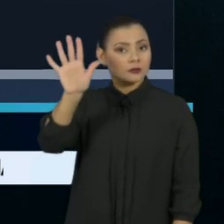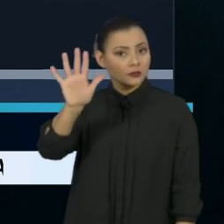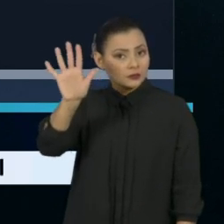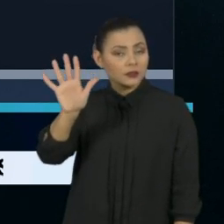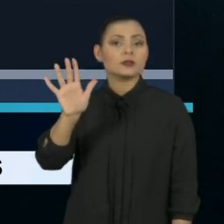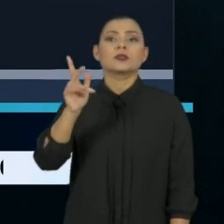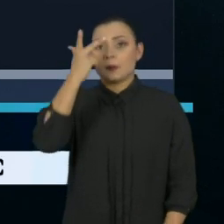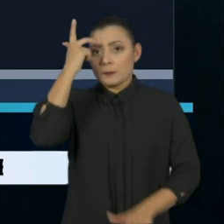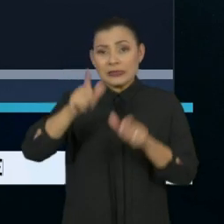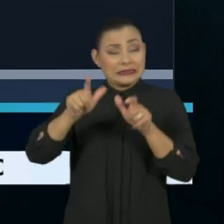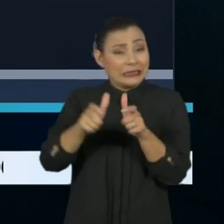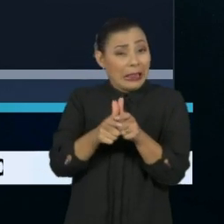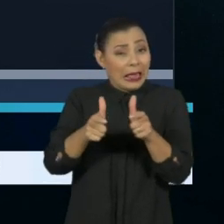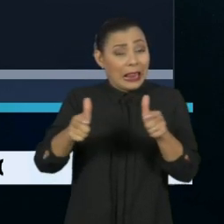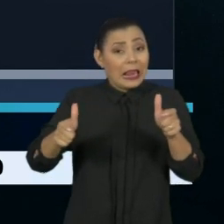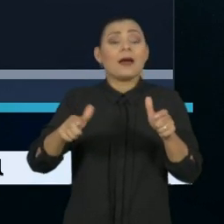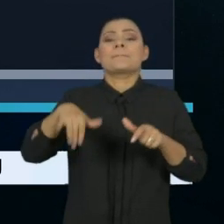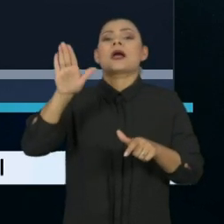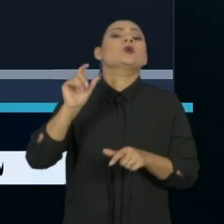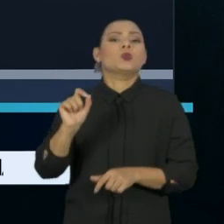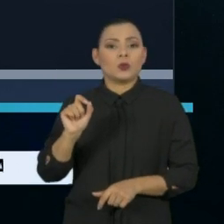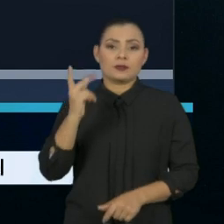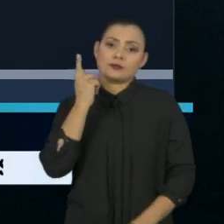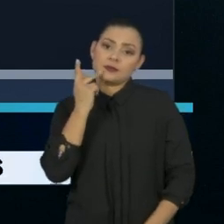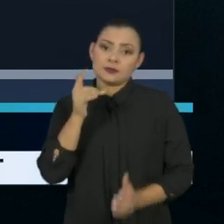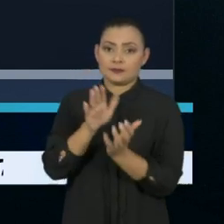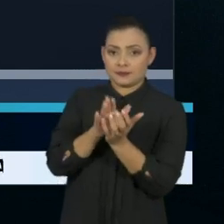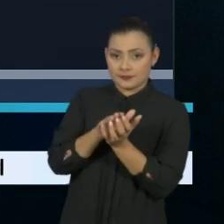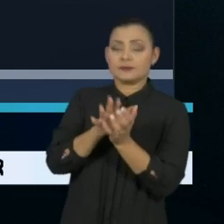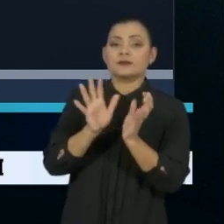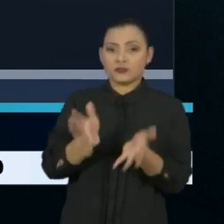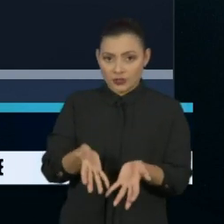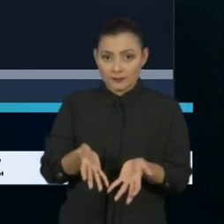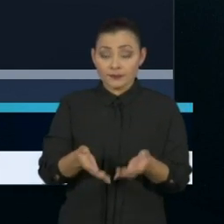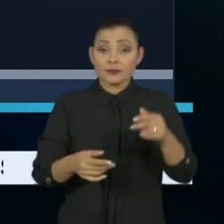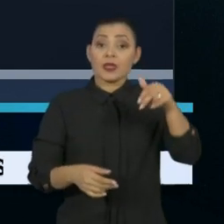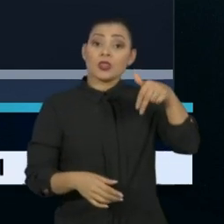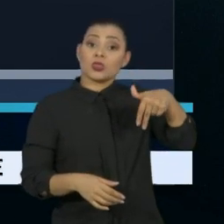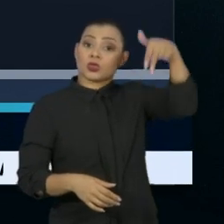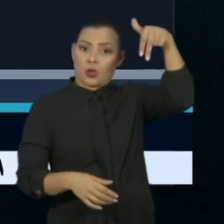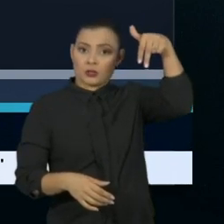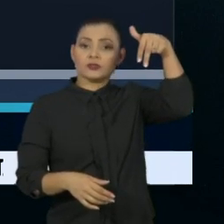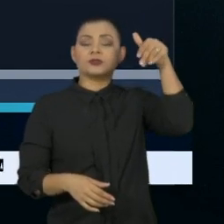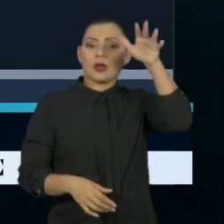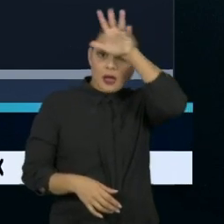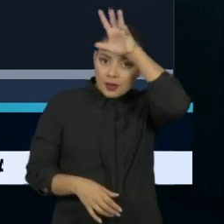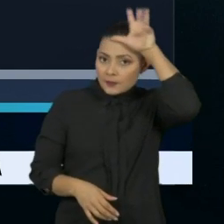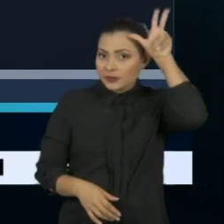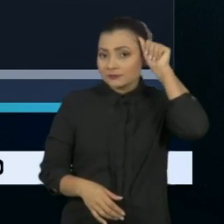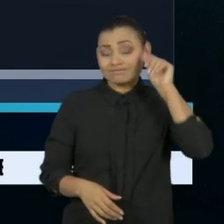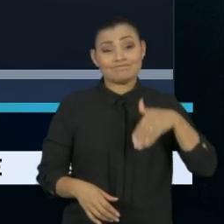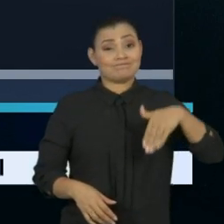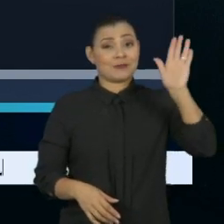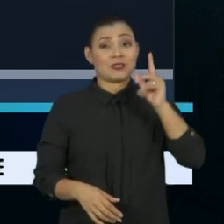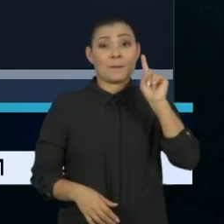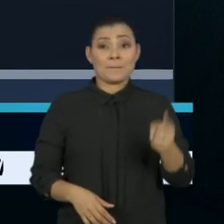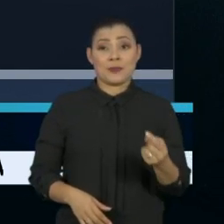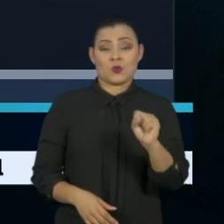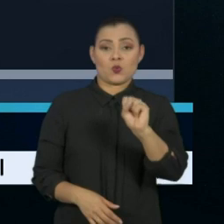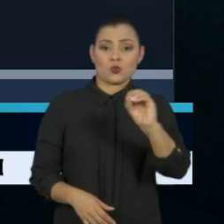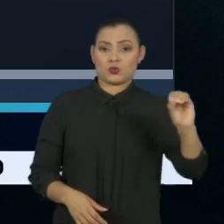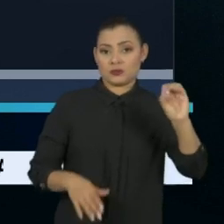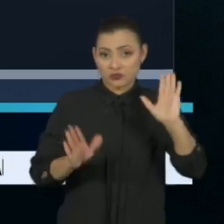estados com mais infectados são o Ceará e Pernambuco. Na região norte, o Amazonas tem mais de 1.800